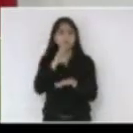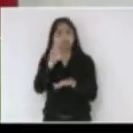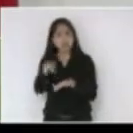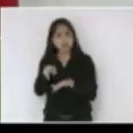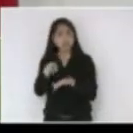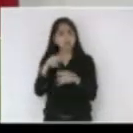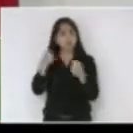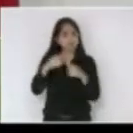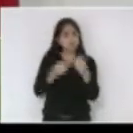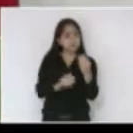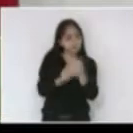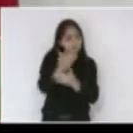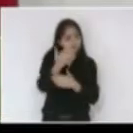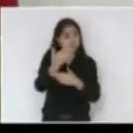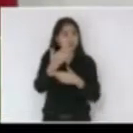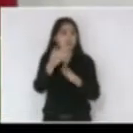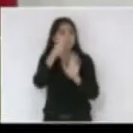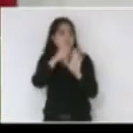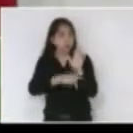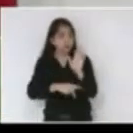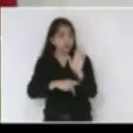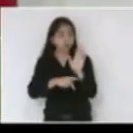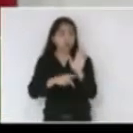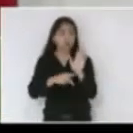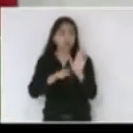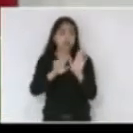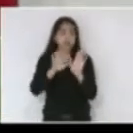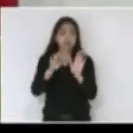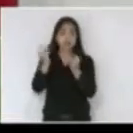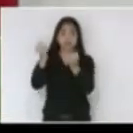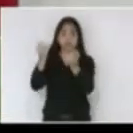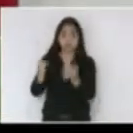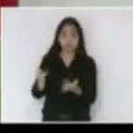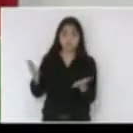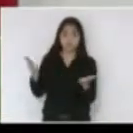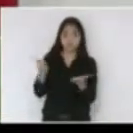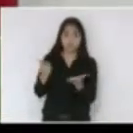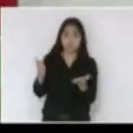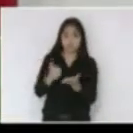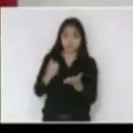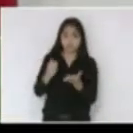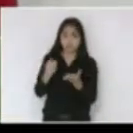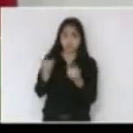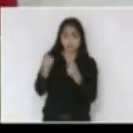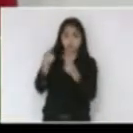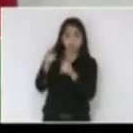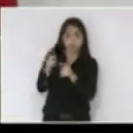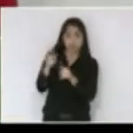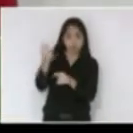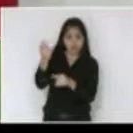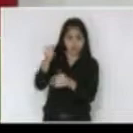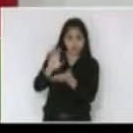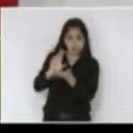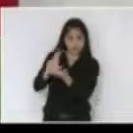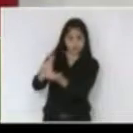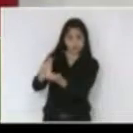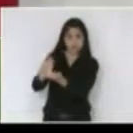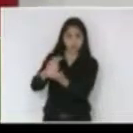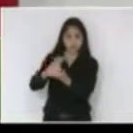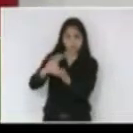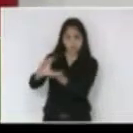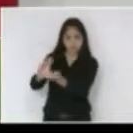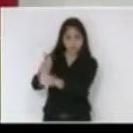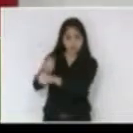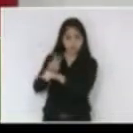precisamos criar esse programa então a colocação que eu faço aqui senhor presidente não sou contra o empréstimo nem quero entrar no